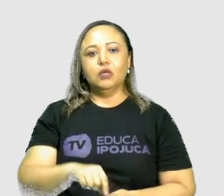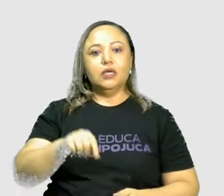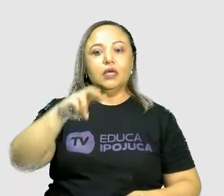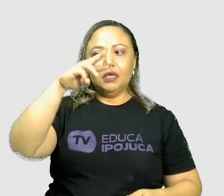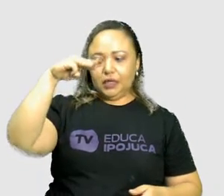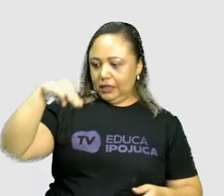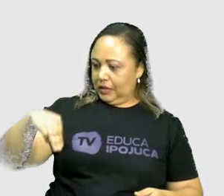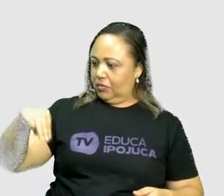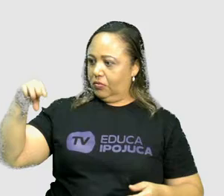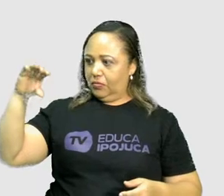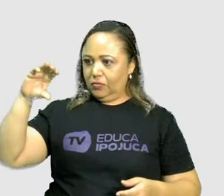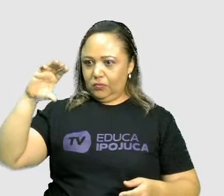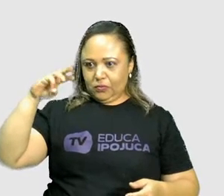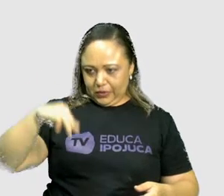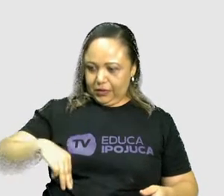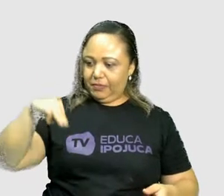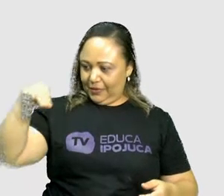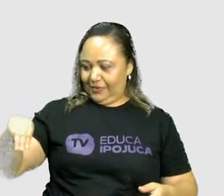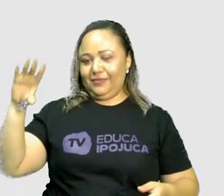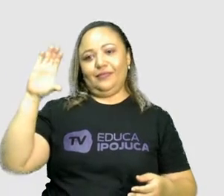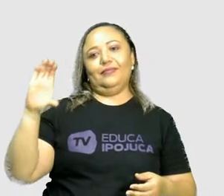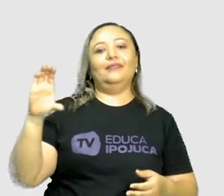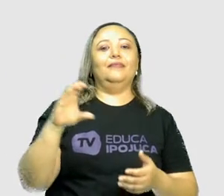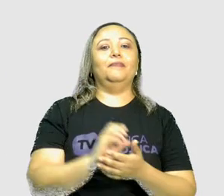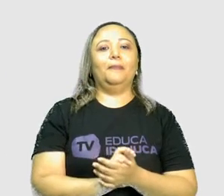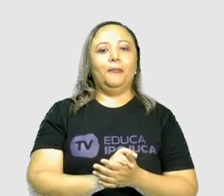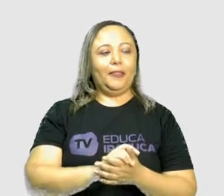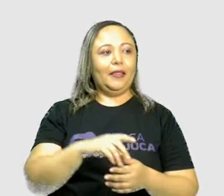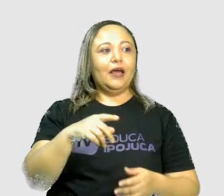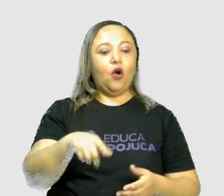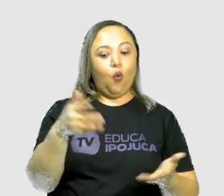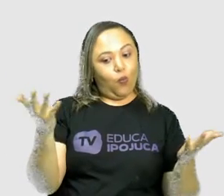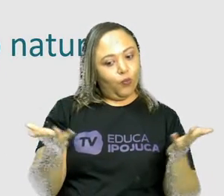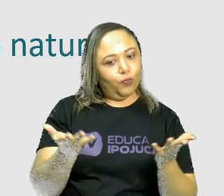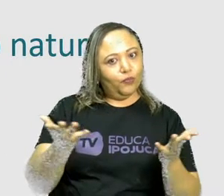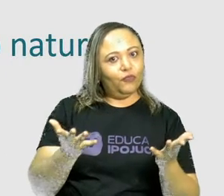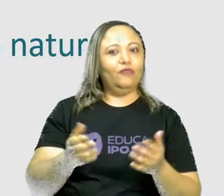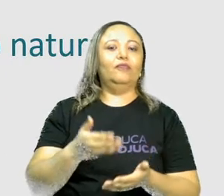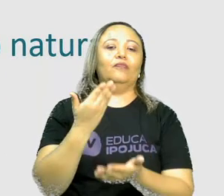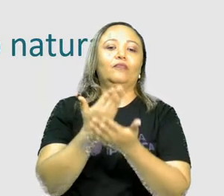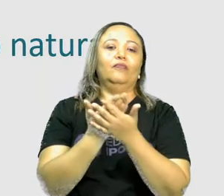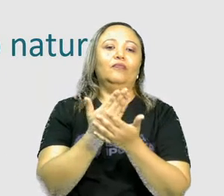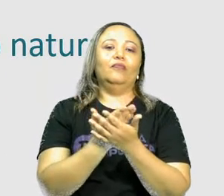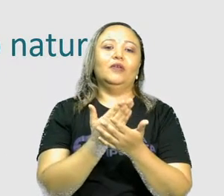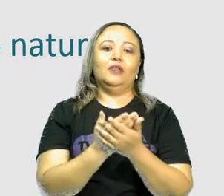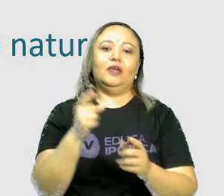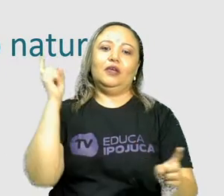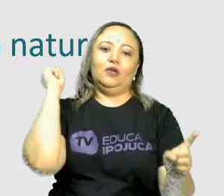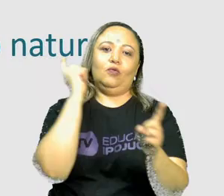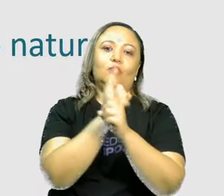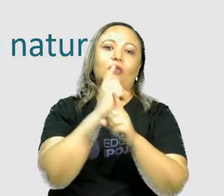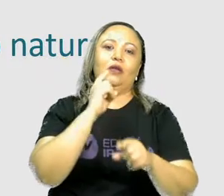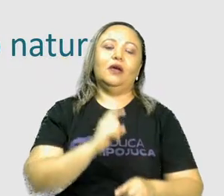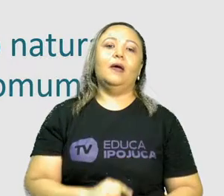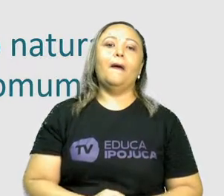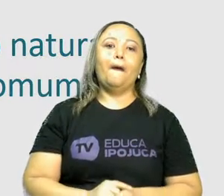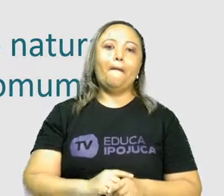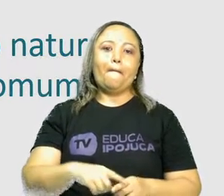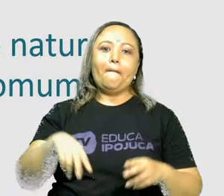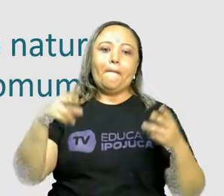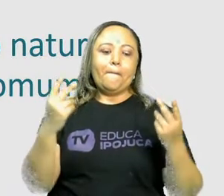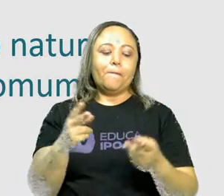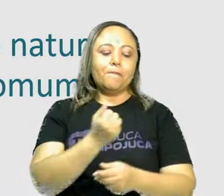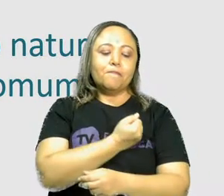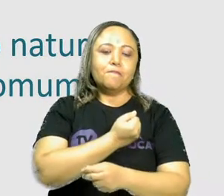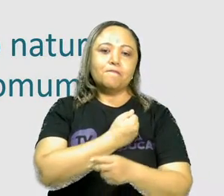mínimo múltiplo comum, o MMC. Na aula de hoje nós vamos identificar os divisores de um número natural